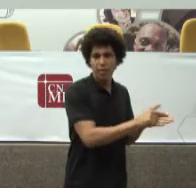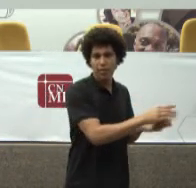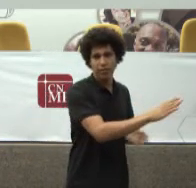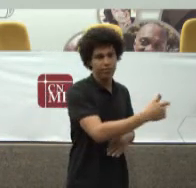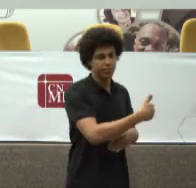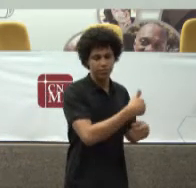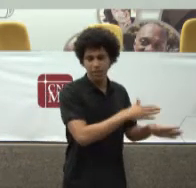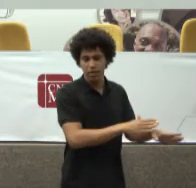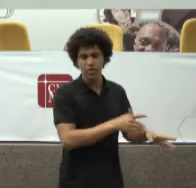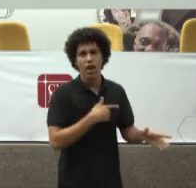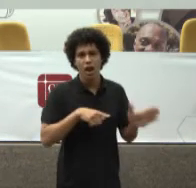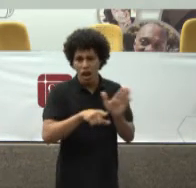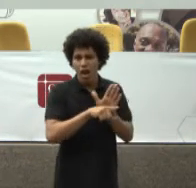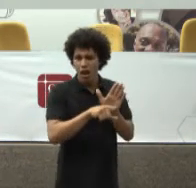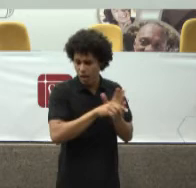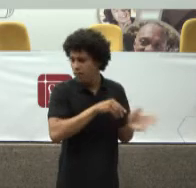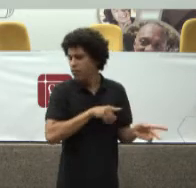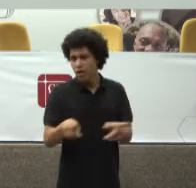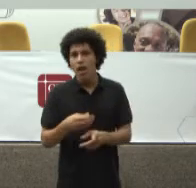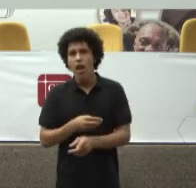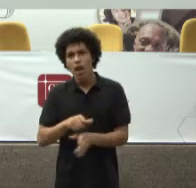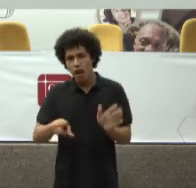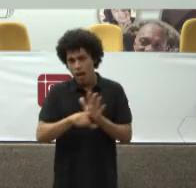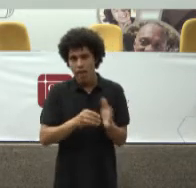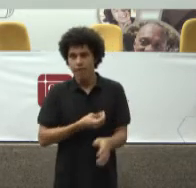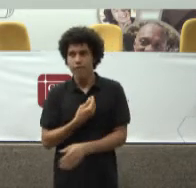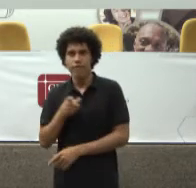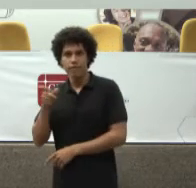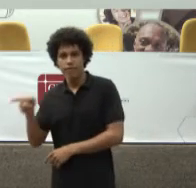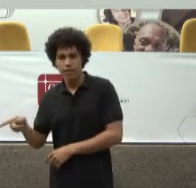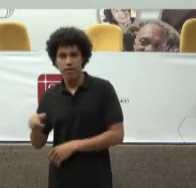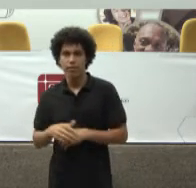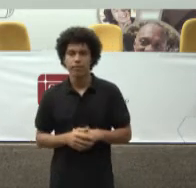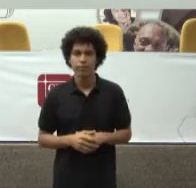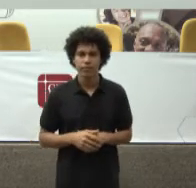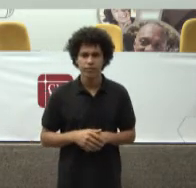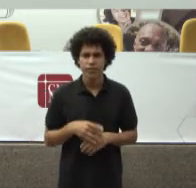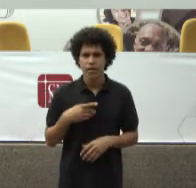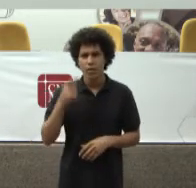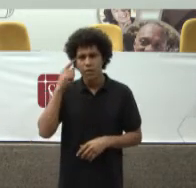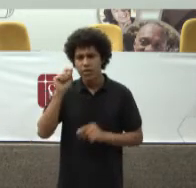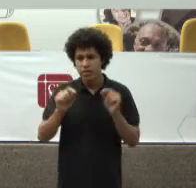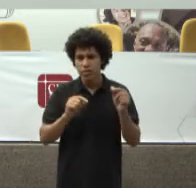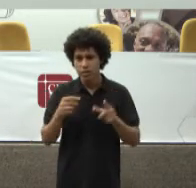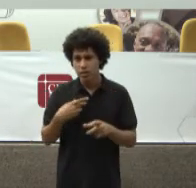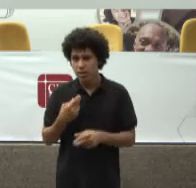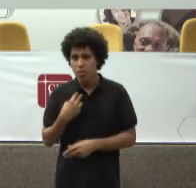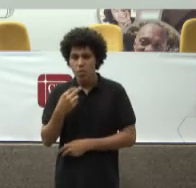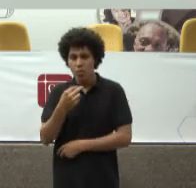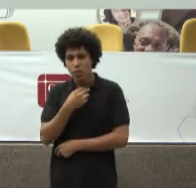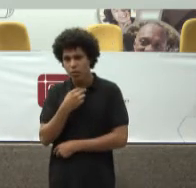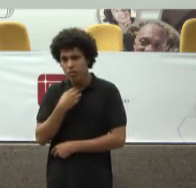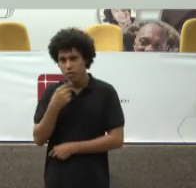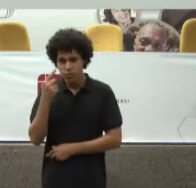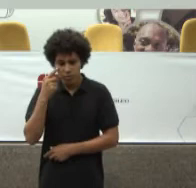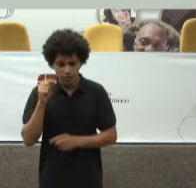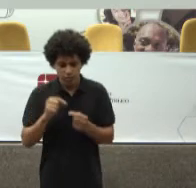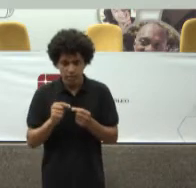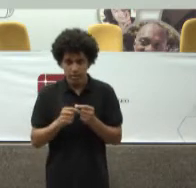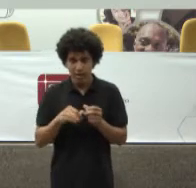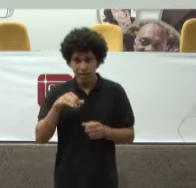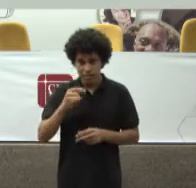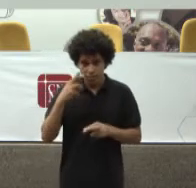O constituinte Disse Aquilo que nós Podemos fazer Se analisarmos Bem É exatamente